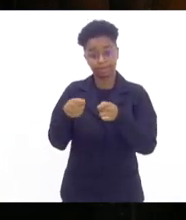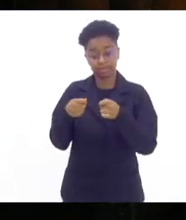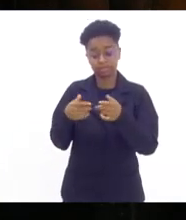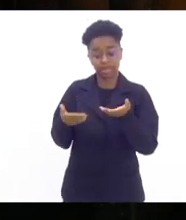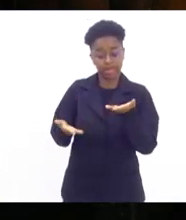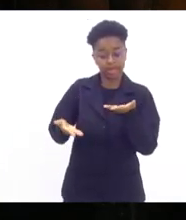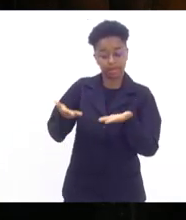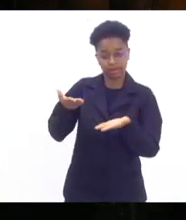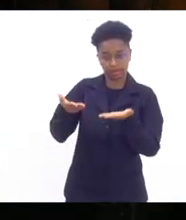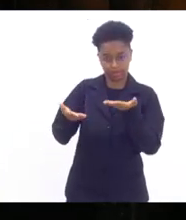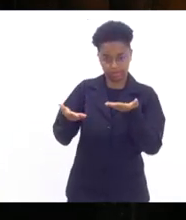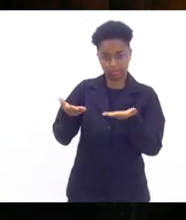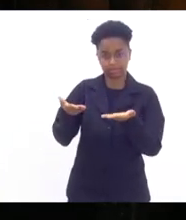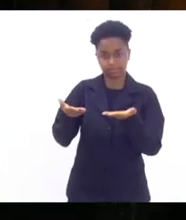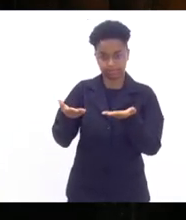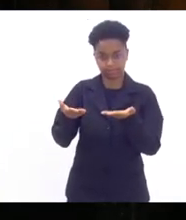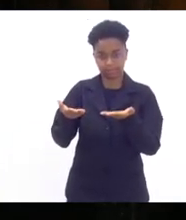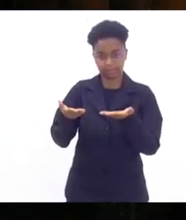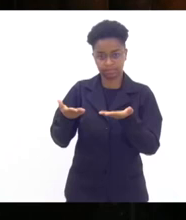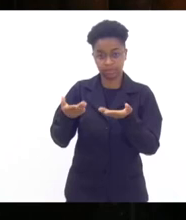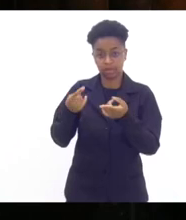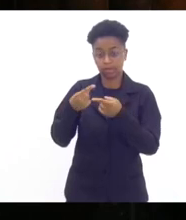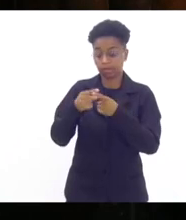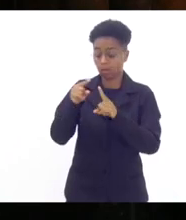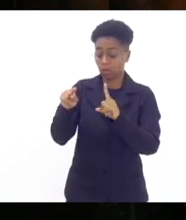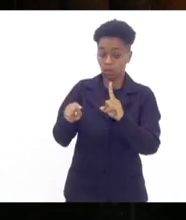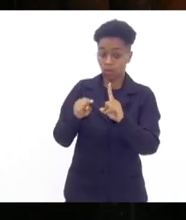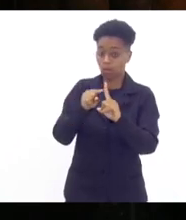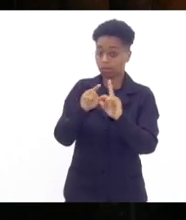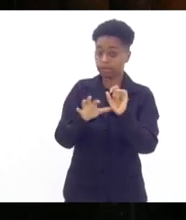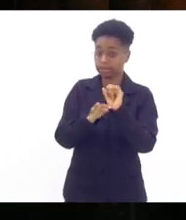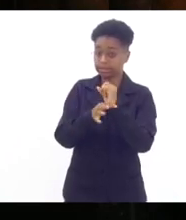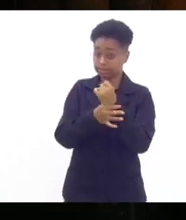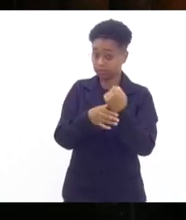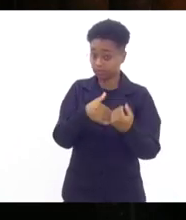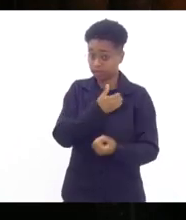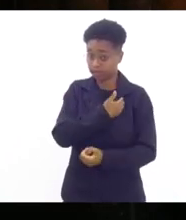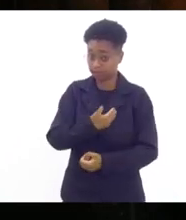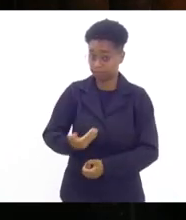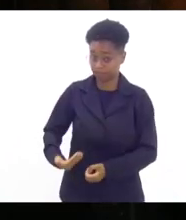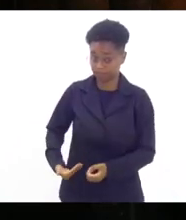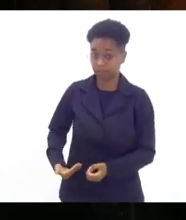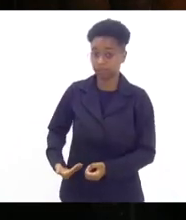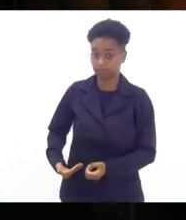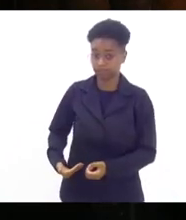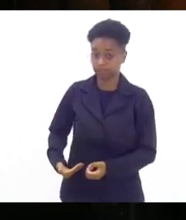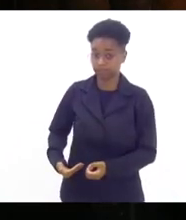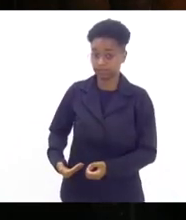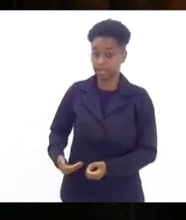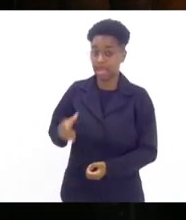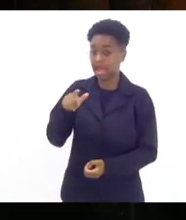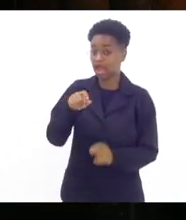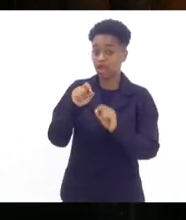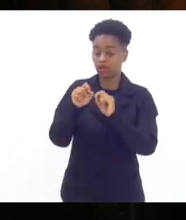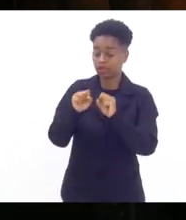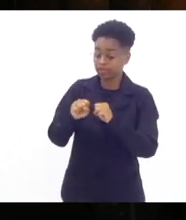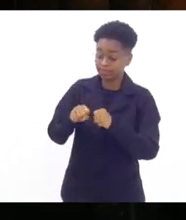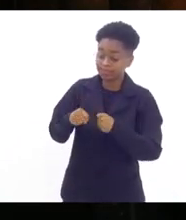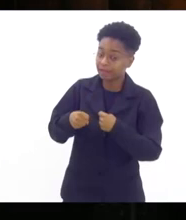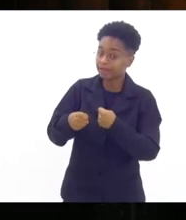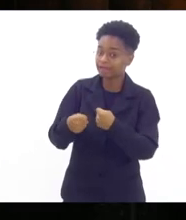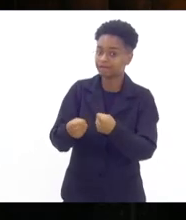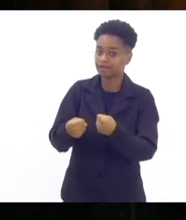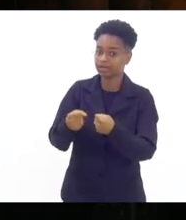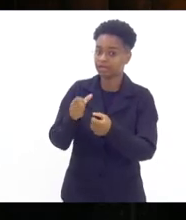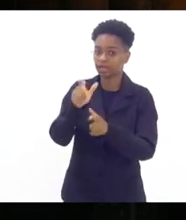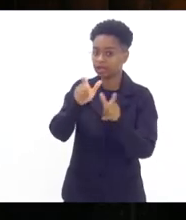o objetivo da segurança pública é defender o